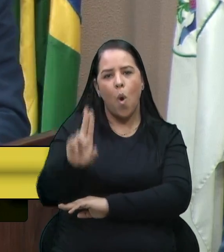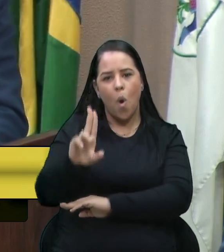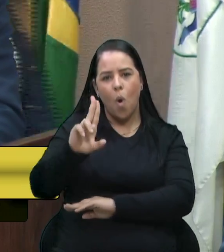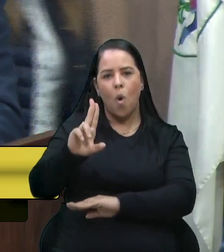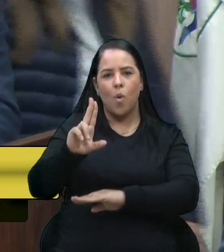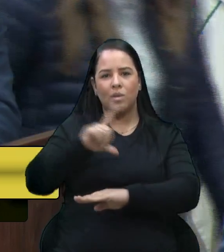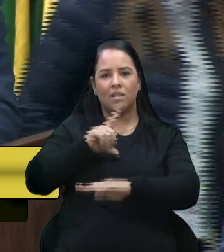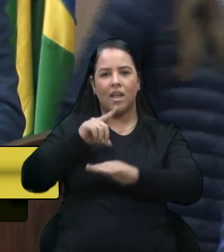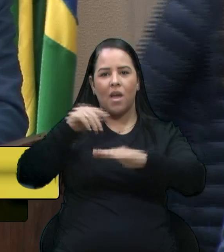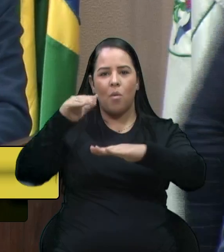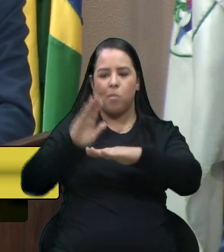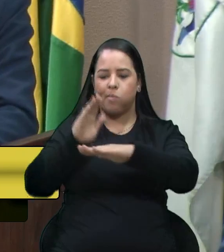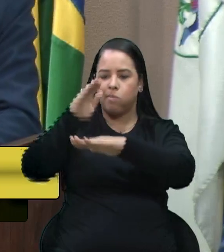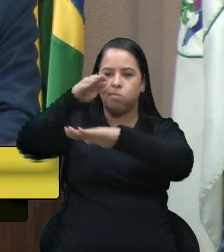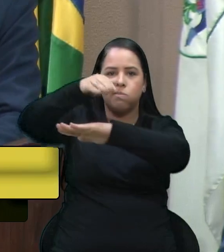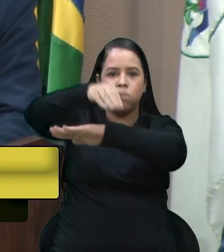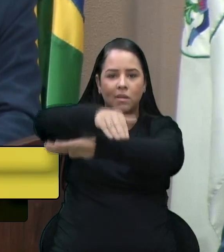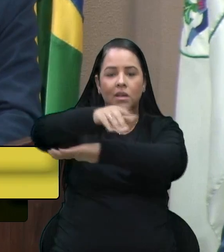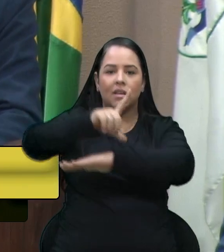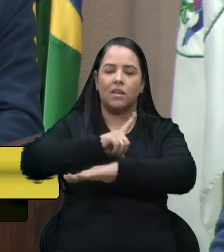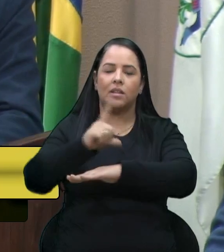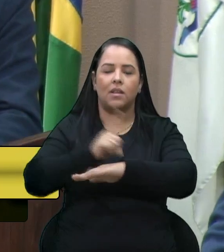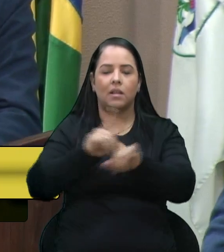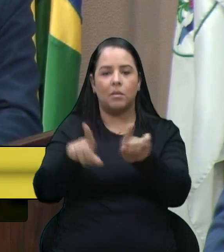doutor, com o senhor Daniel Becker,